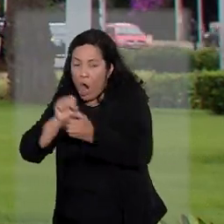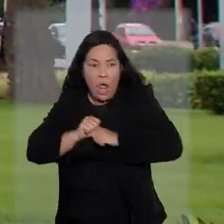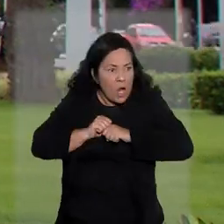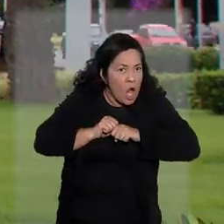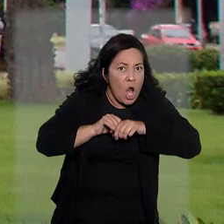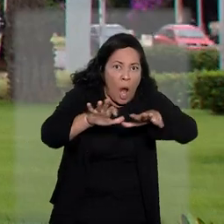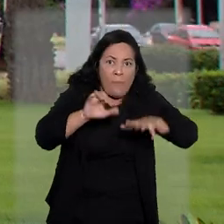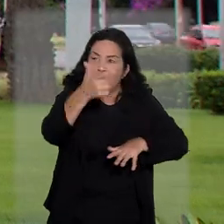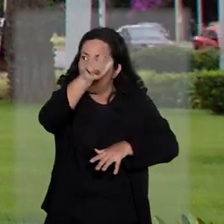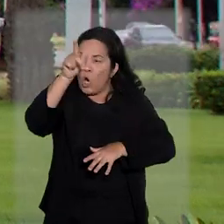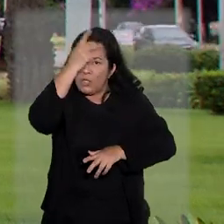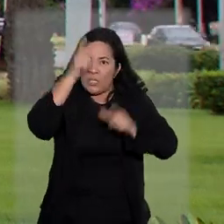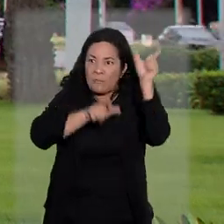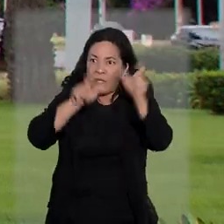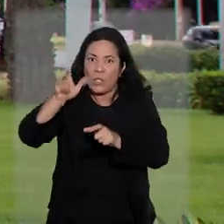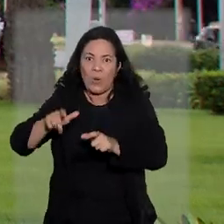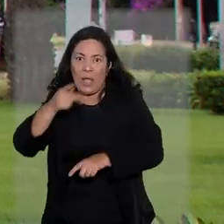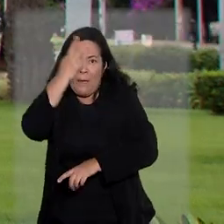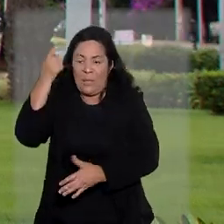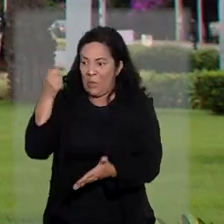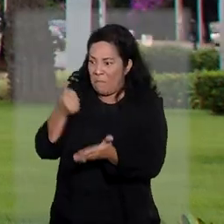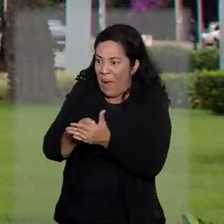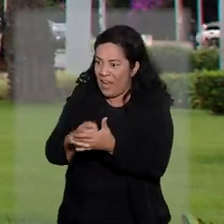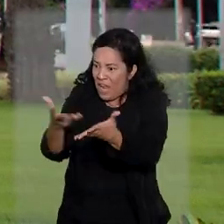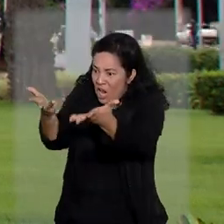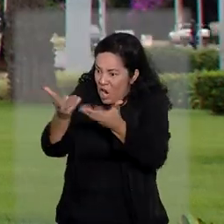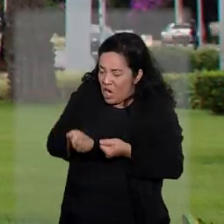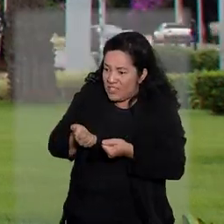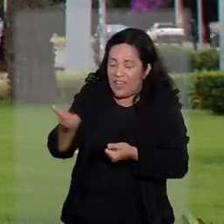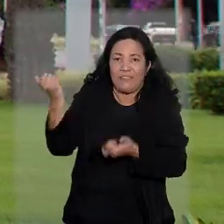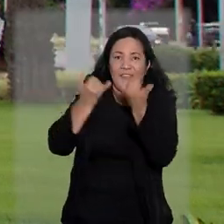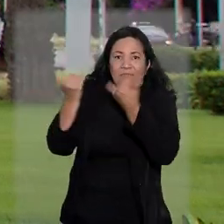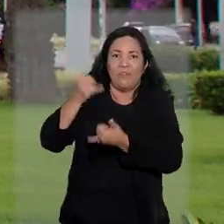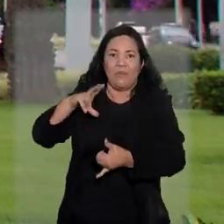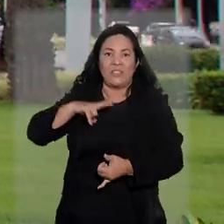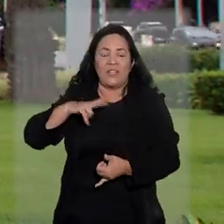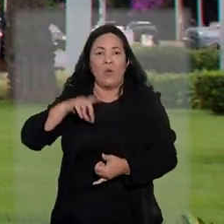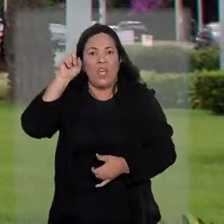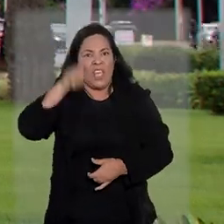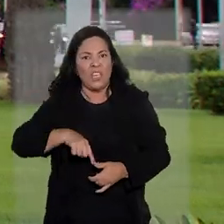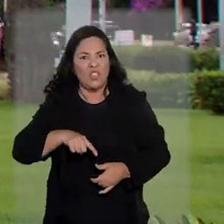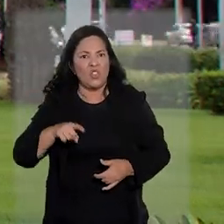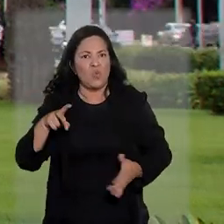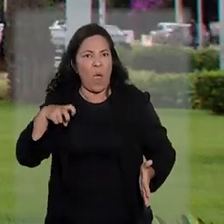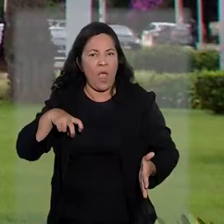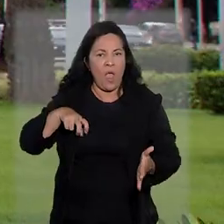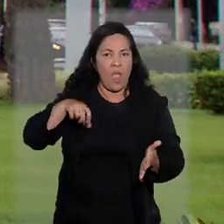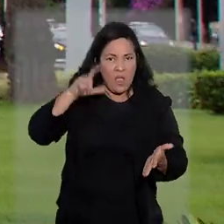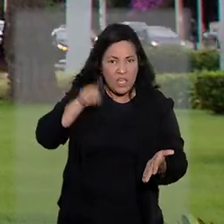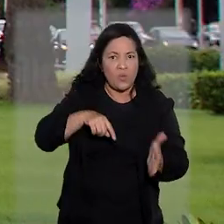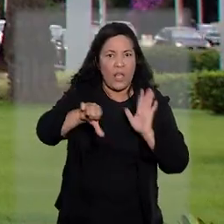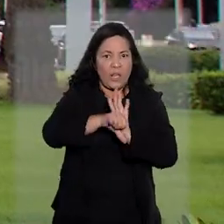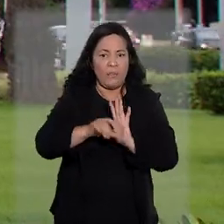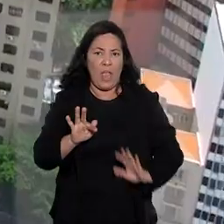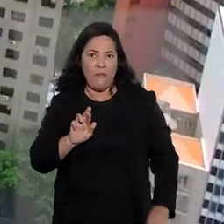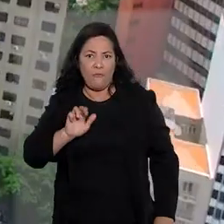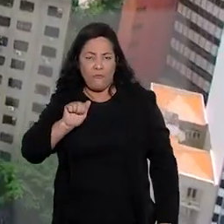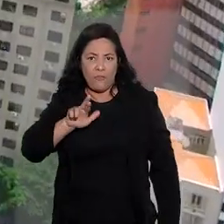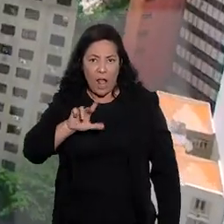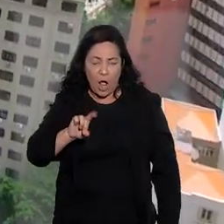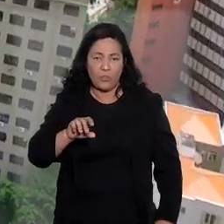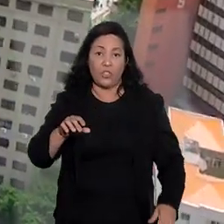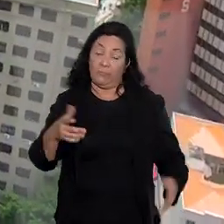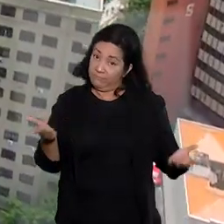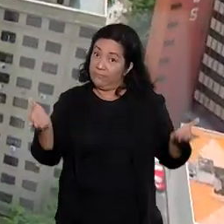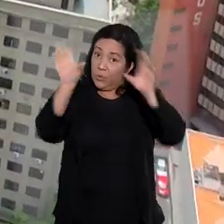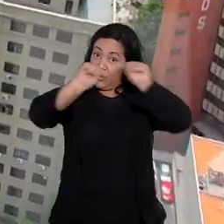outras pessoas, mediante pagamento, situação que para ela gerava potencial perigo de fraude e de importunações. O